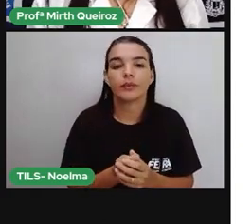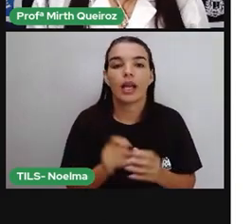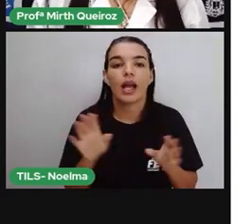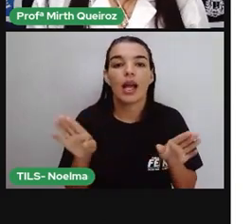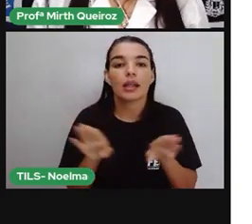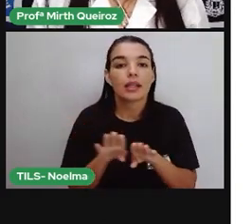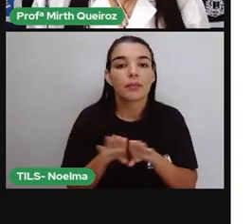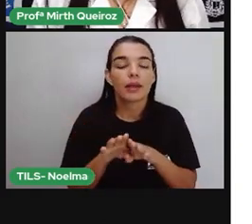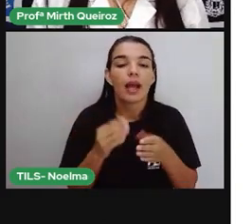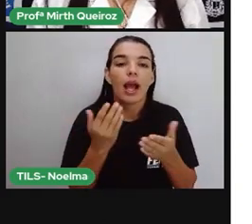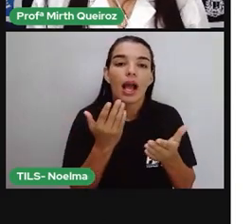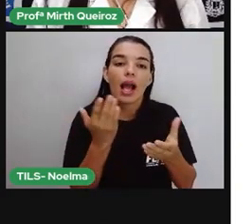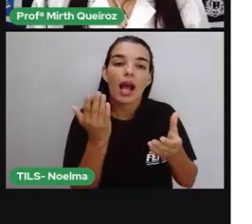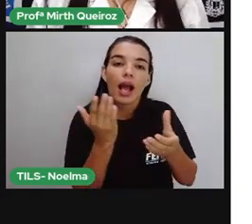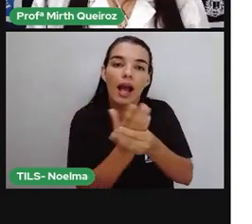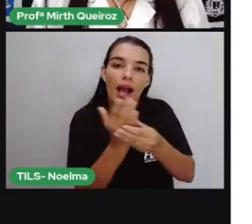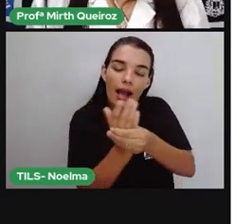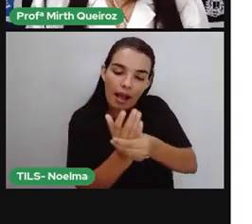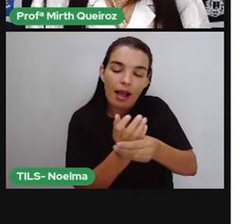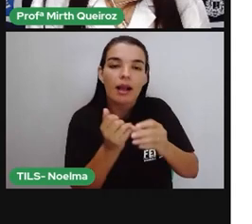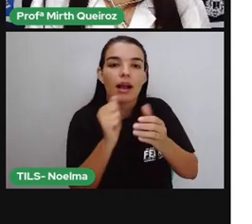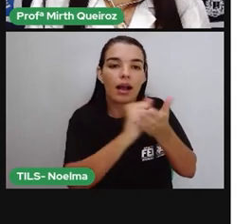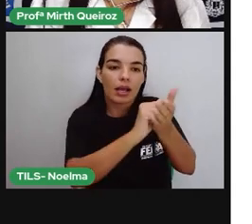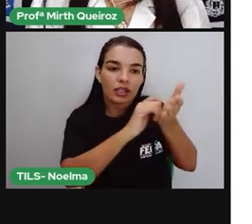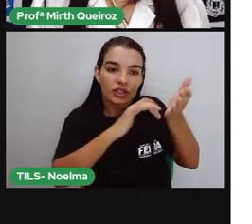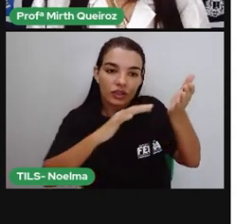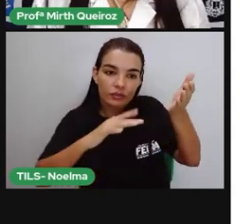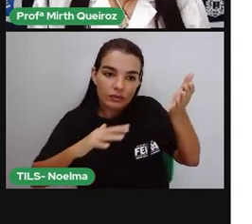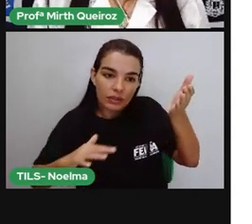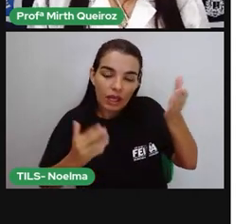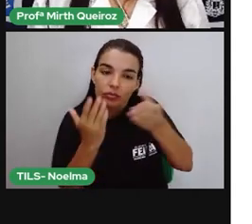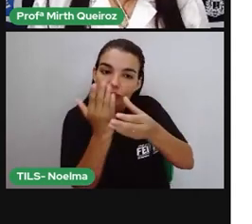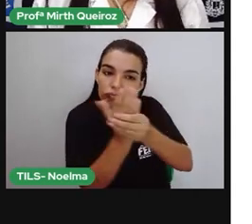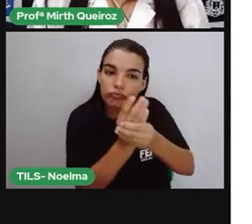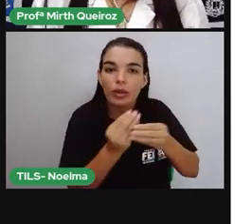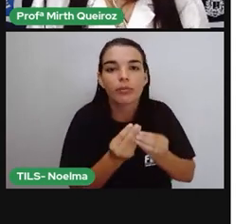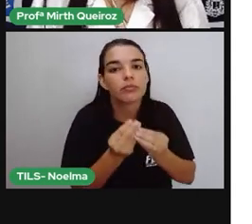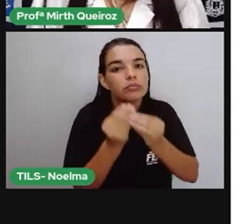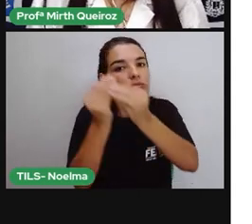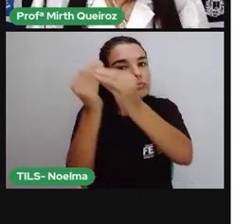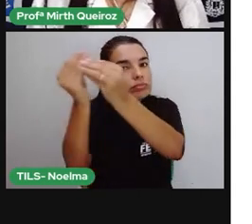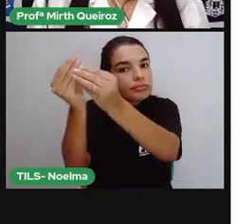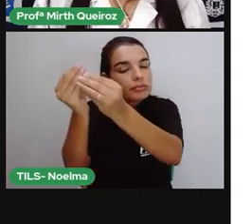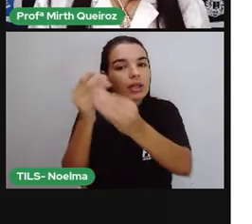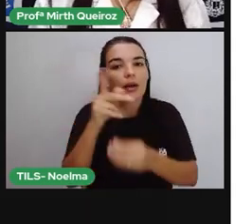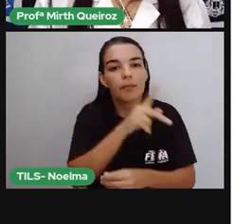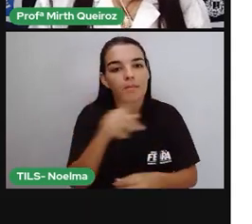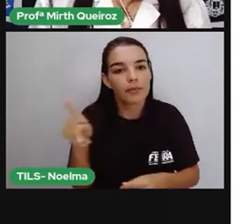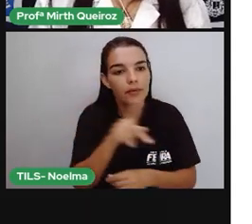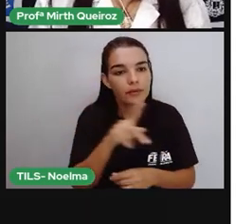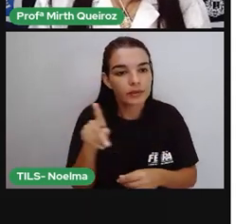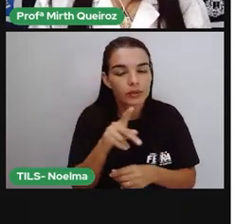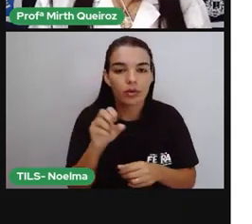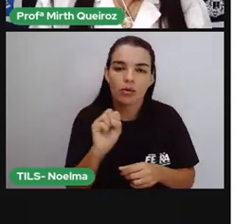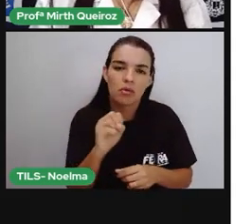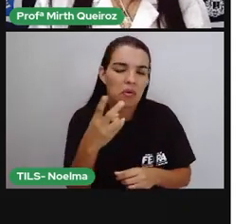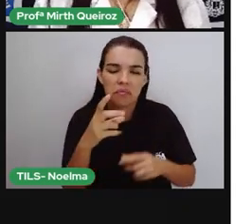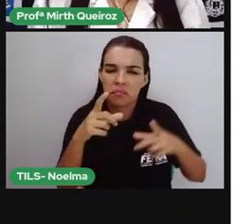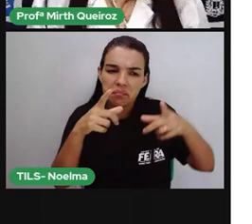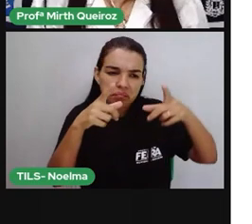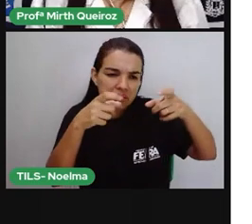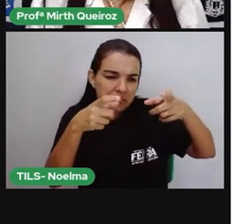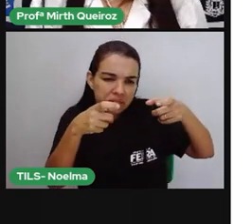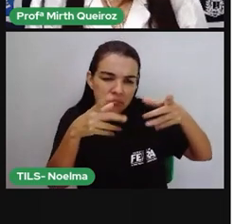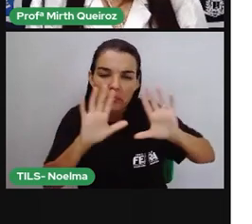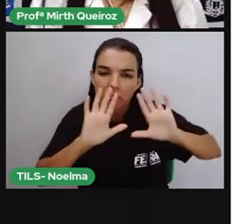Essas atividades, elas deverão ser encaminhadas aos professores de vocês, seja através de fotos, né? Quando for